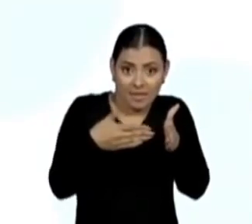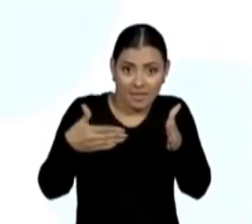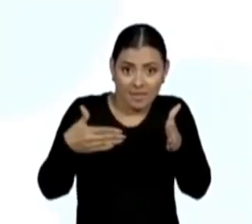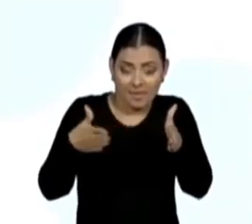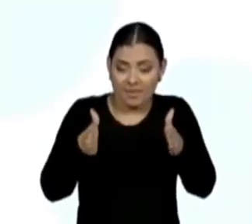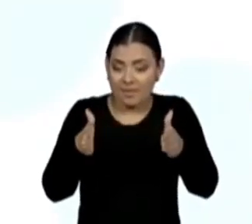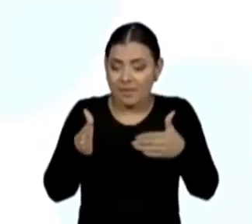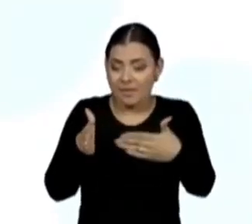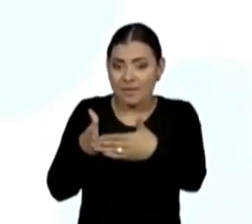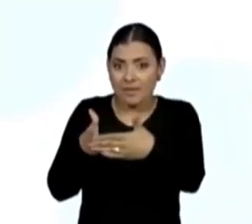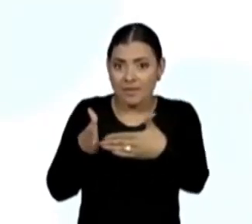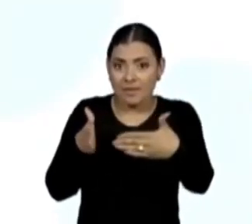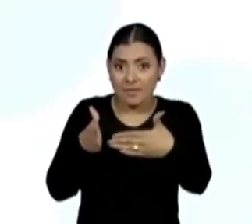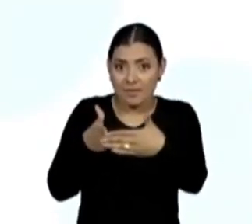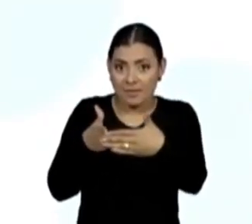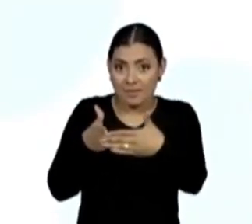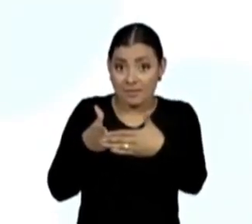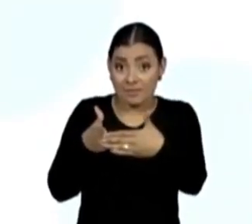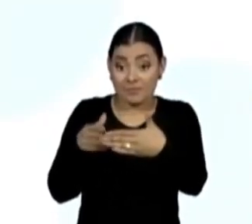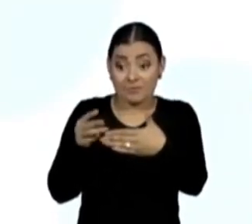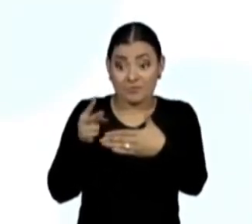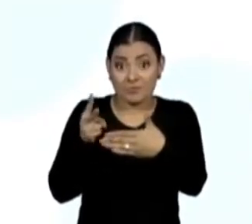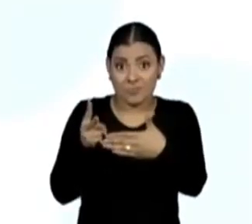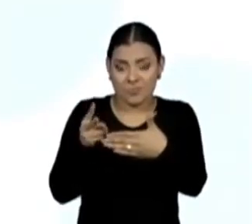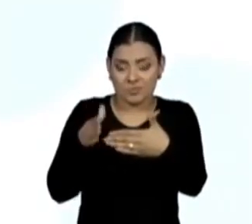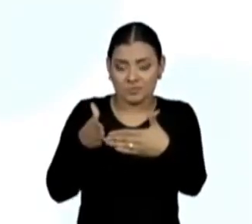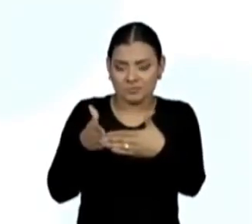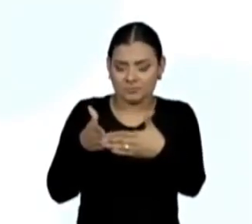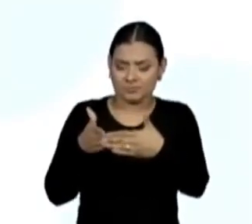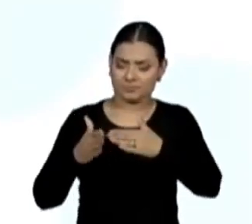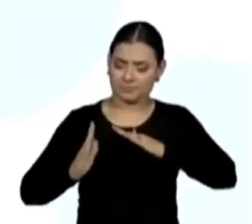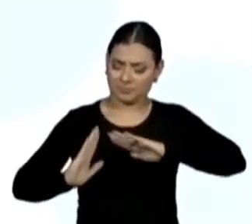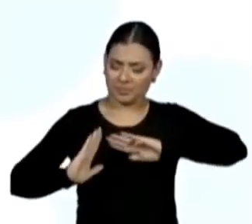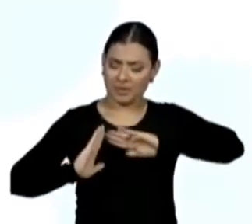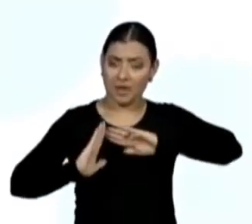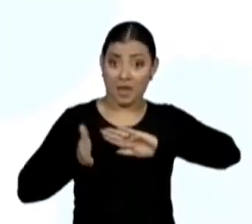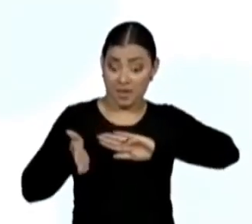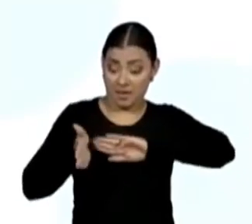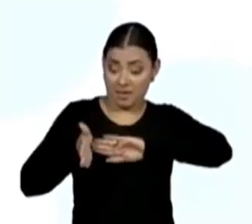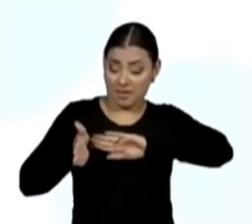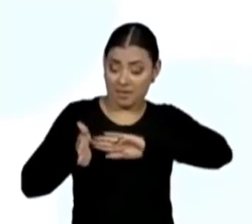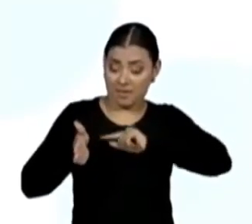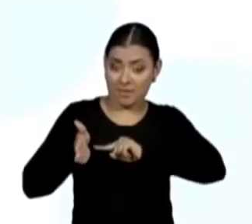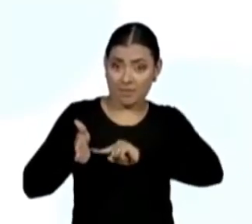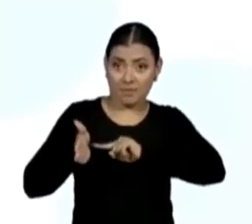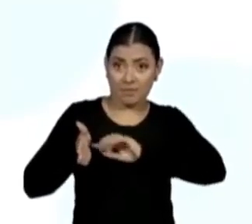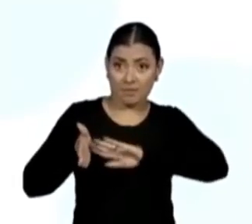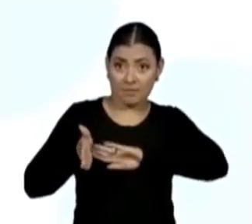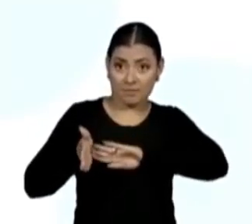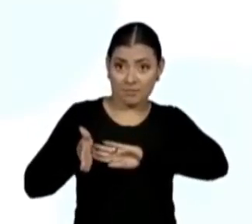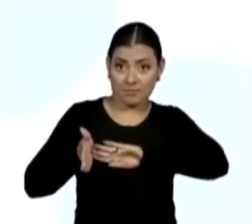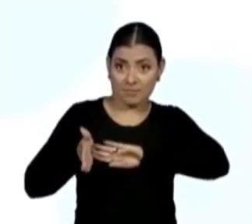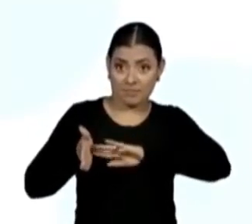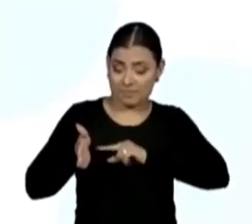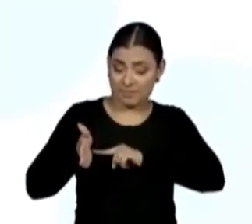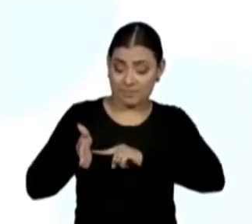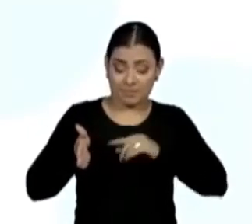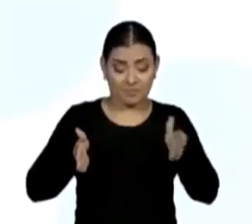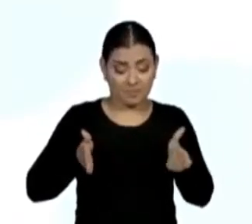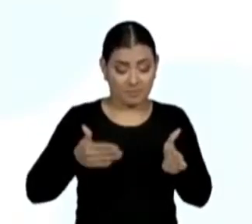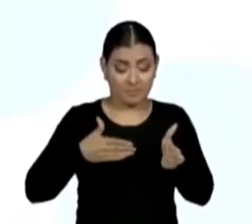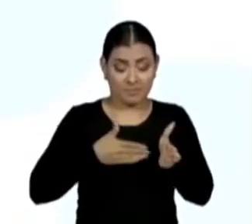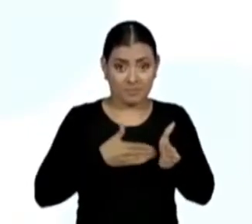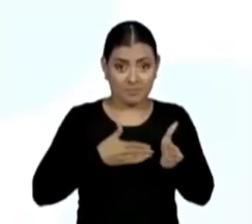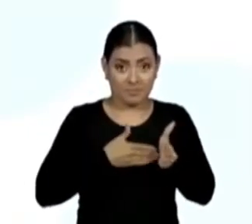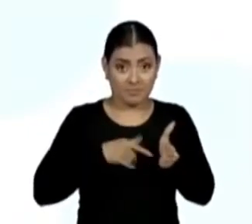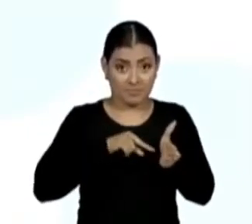dois vértices. Atenção, porque nós estamos contando os vértices do polígono e não do corpo espacial